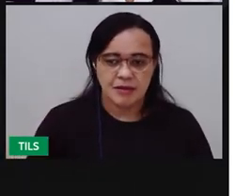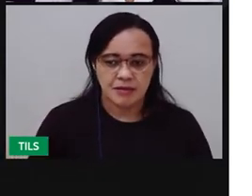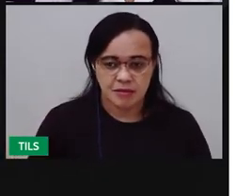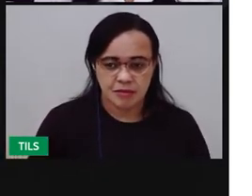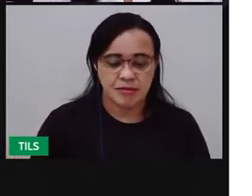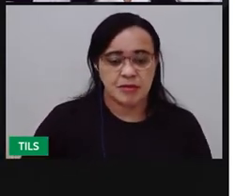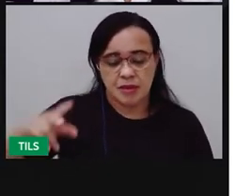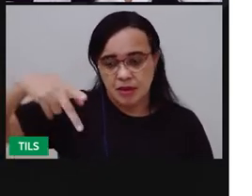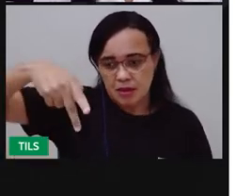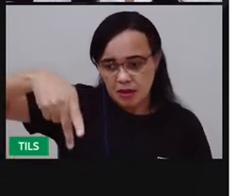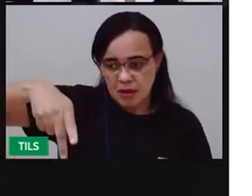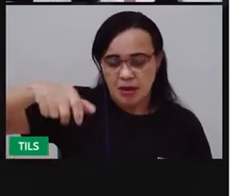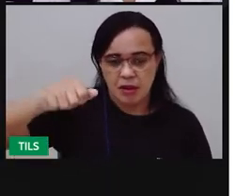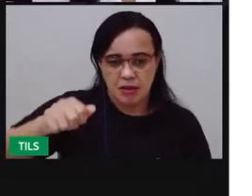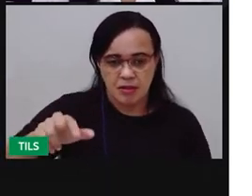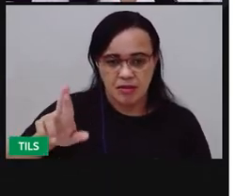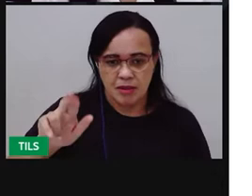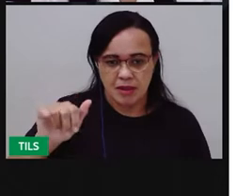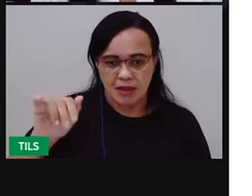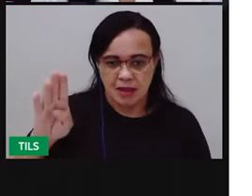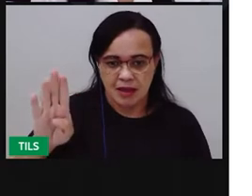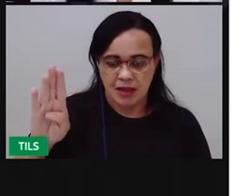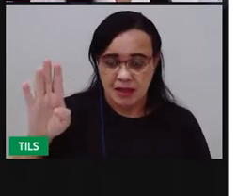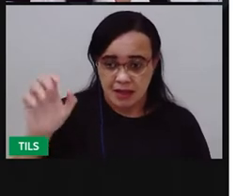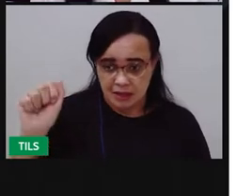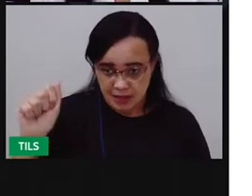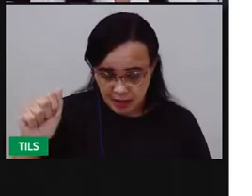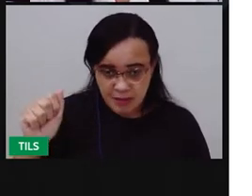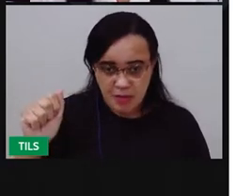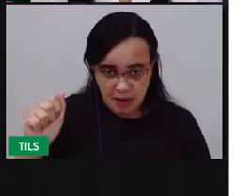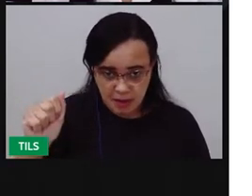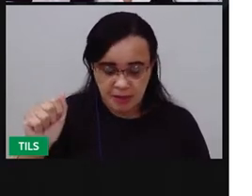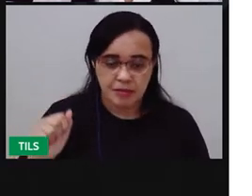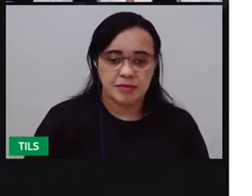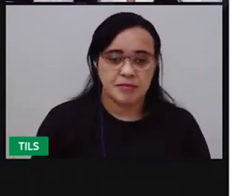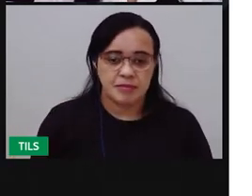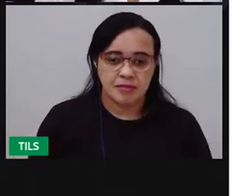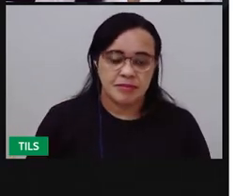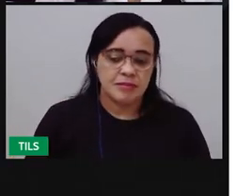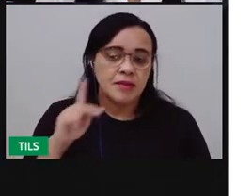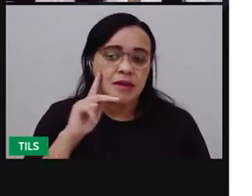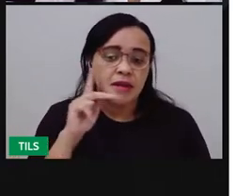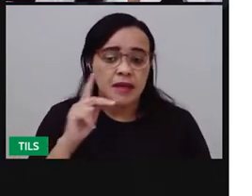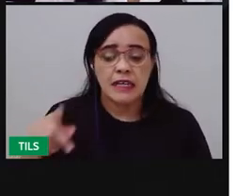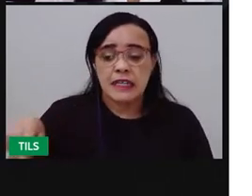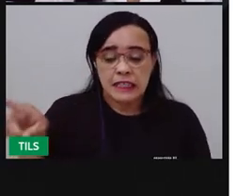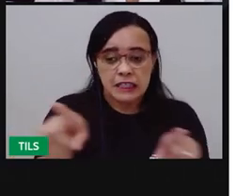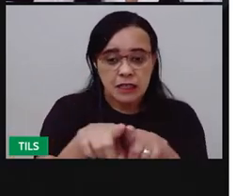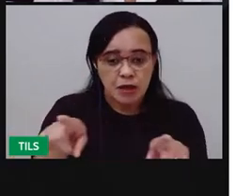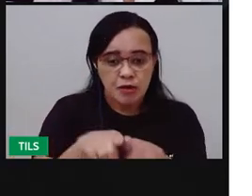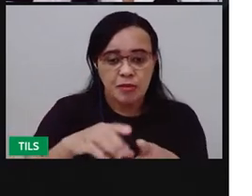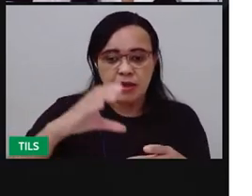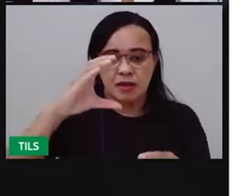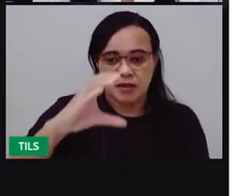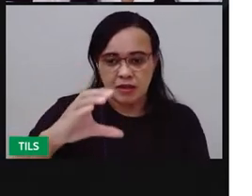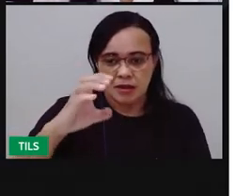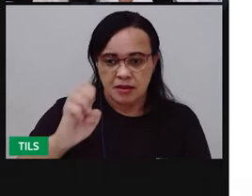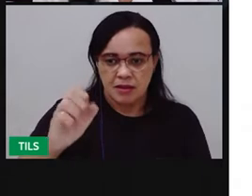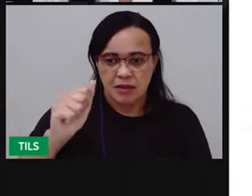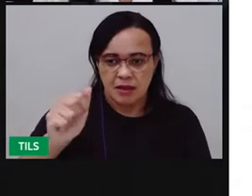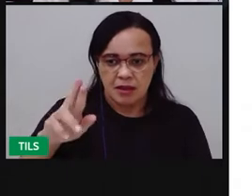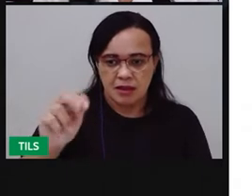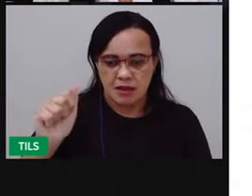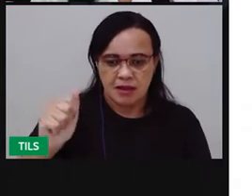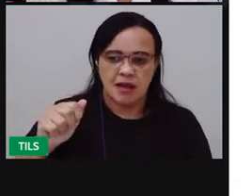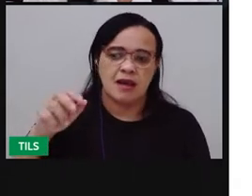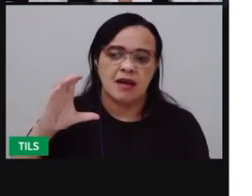Paraíba, que a sigla é P-B. E Ceará, que a sigla é CE.